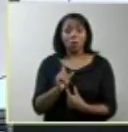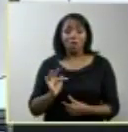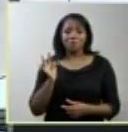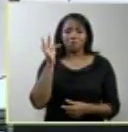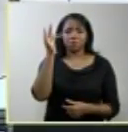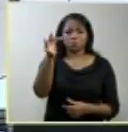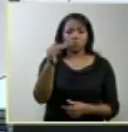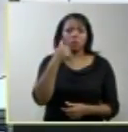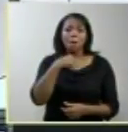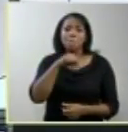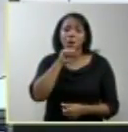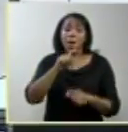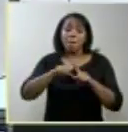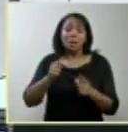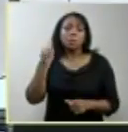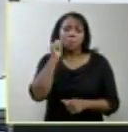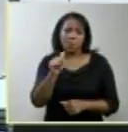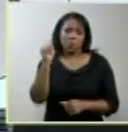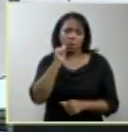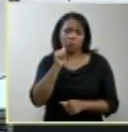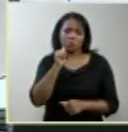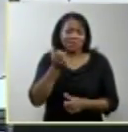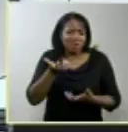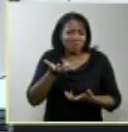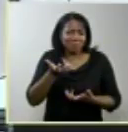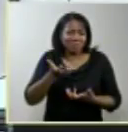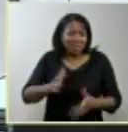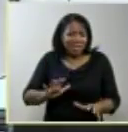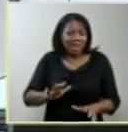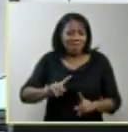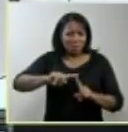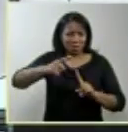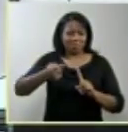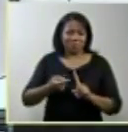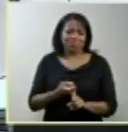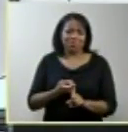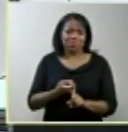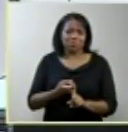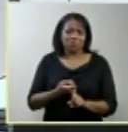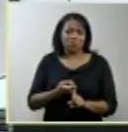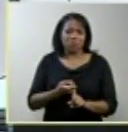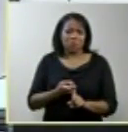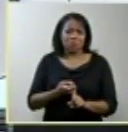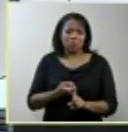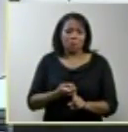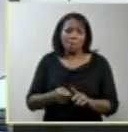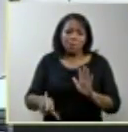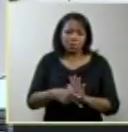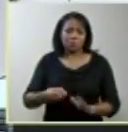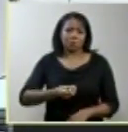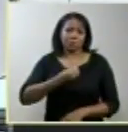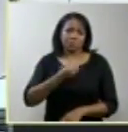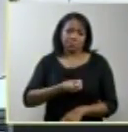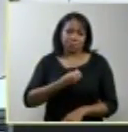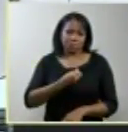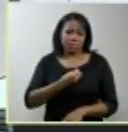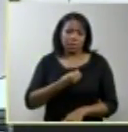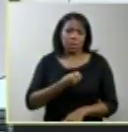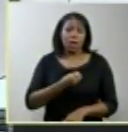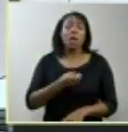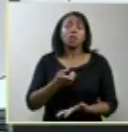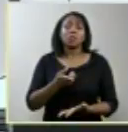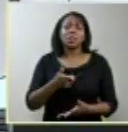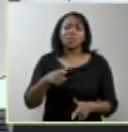abortam mas mulheres que não desejam uma gravidez em um determinado momento de suas vidas para as situações